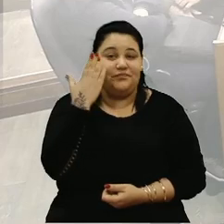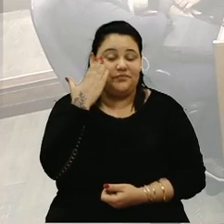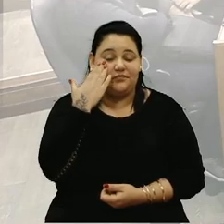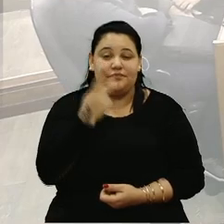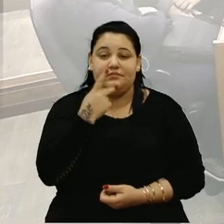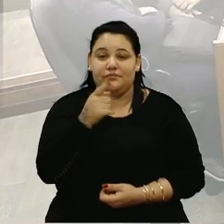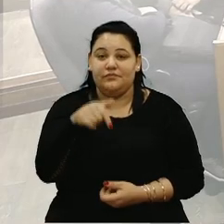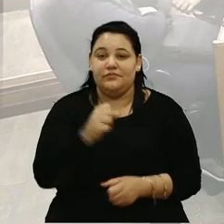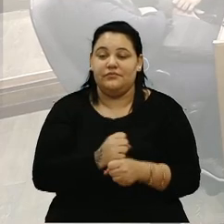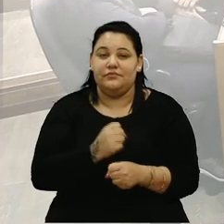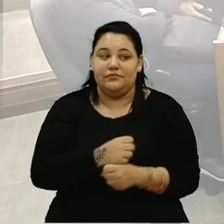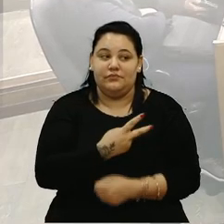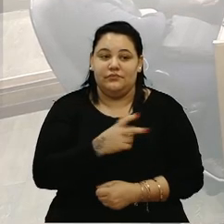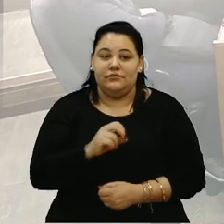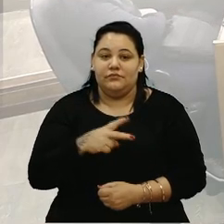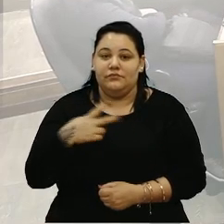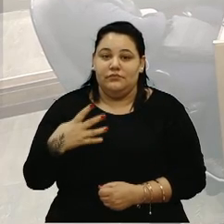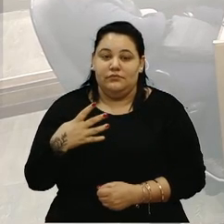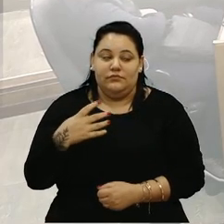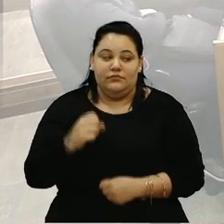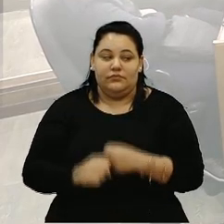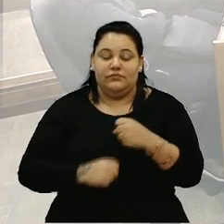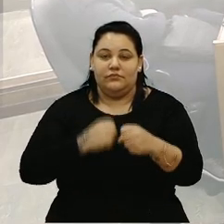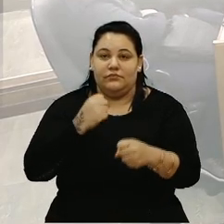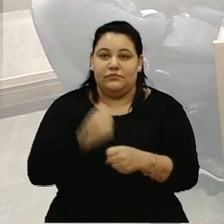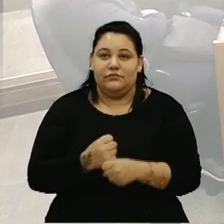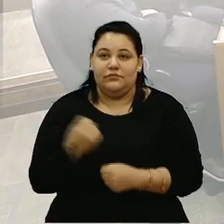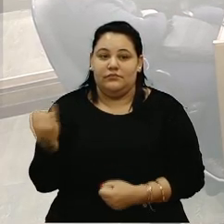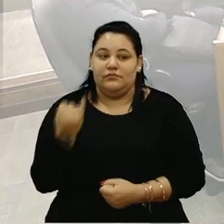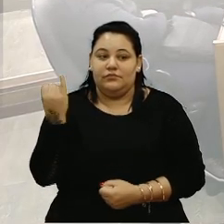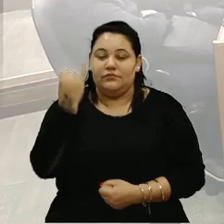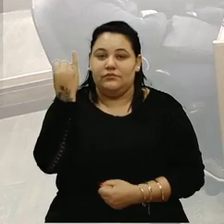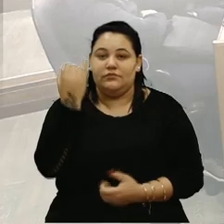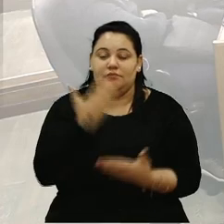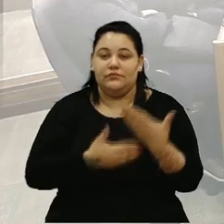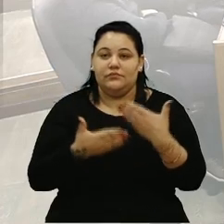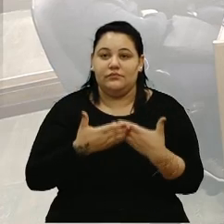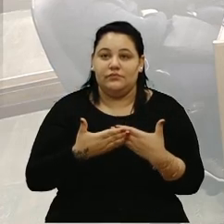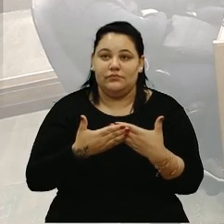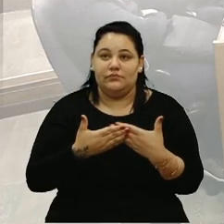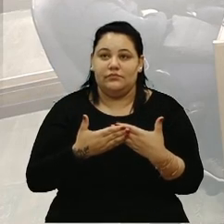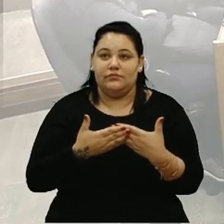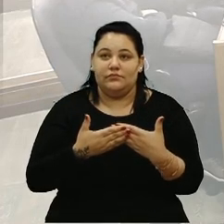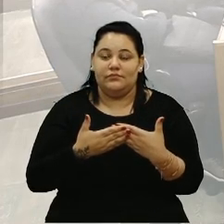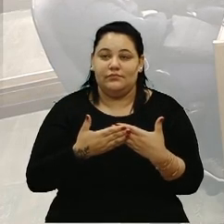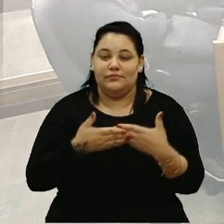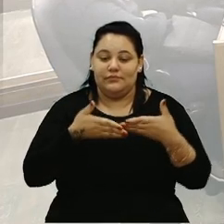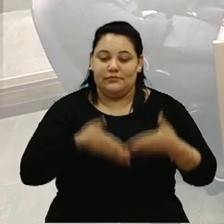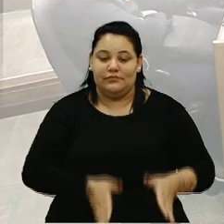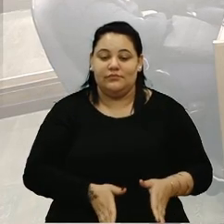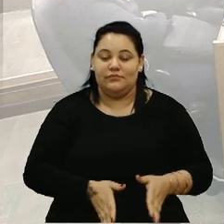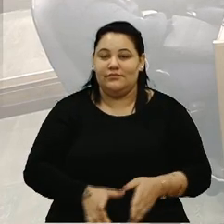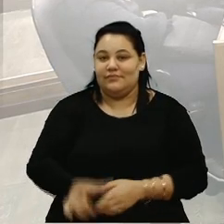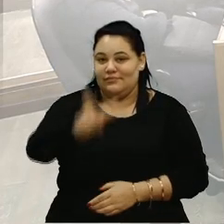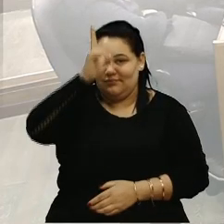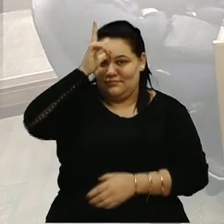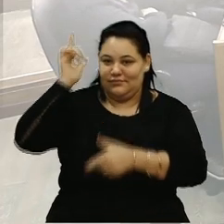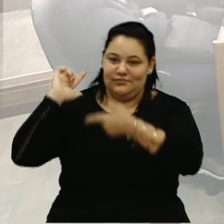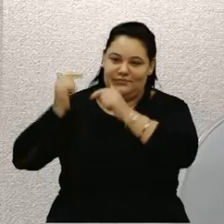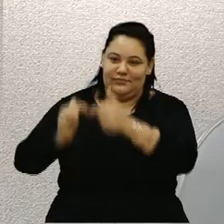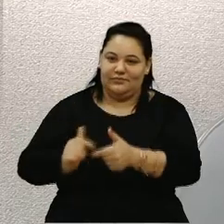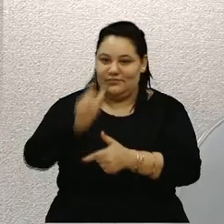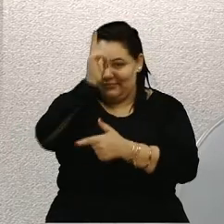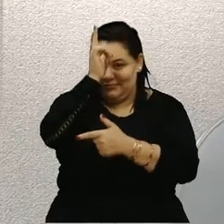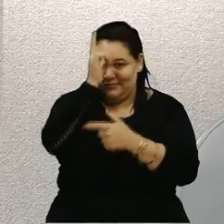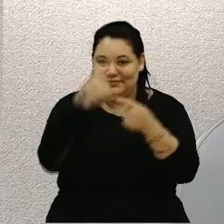2024 é um ano muito importante para todos que são de origem alemã, pois comemoramos neste